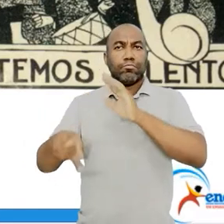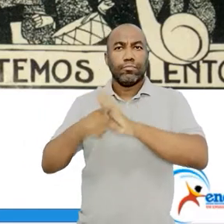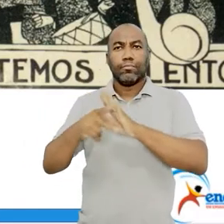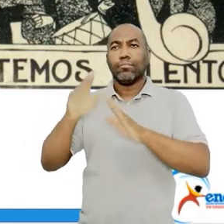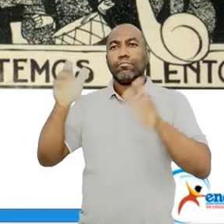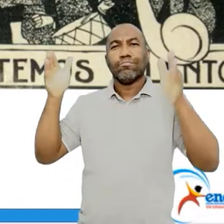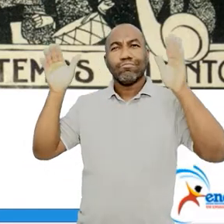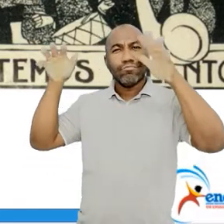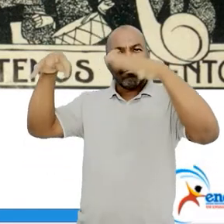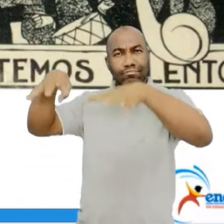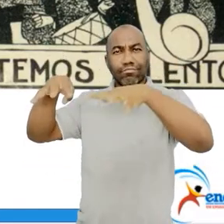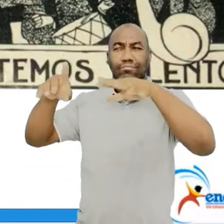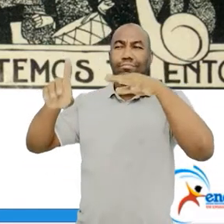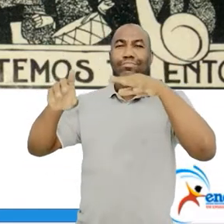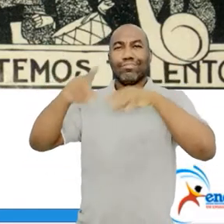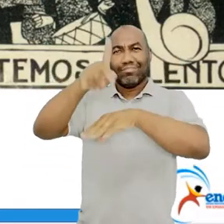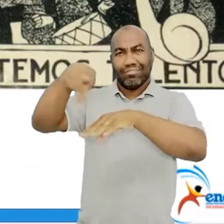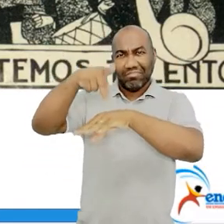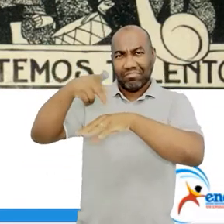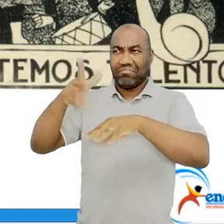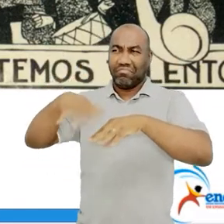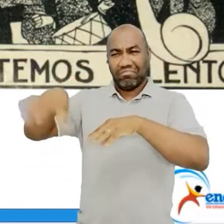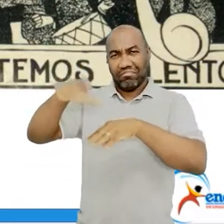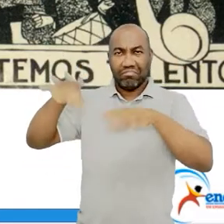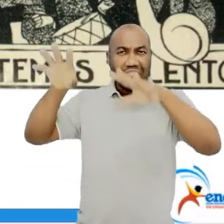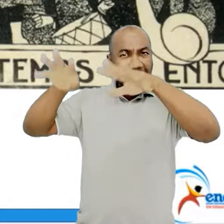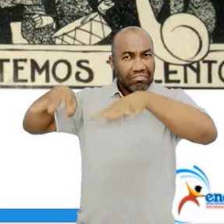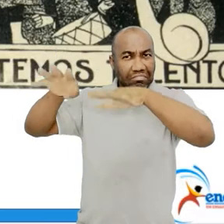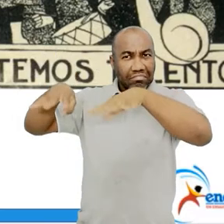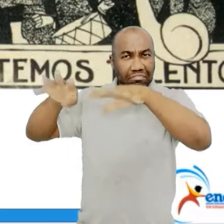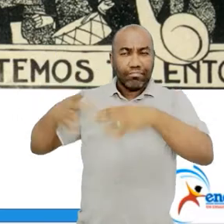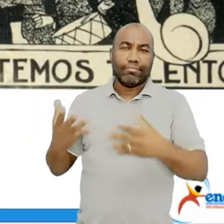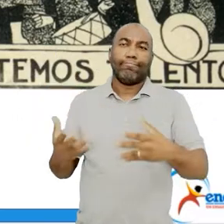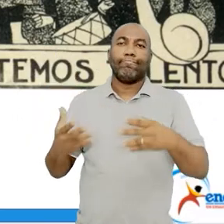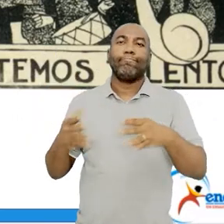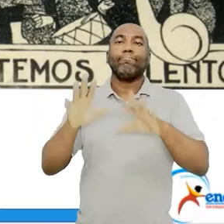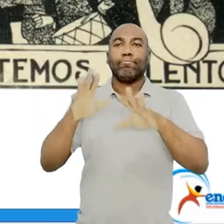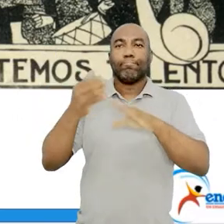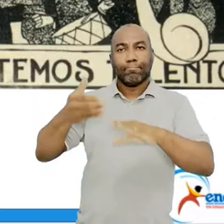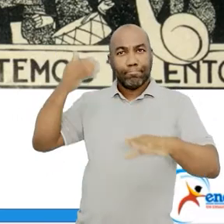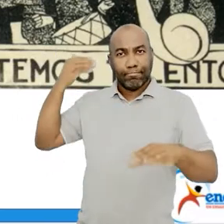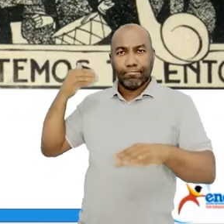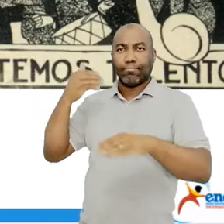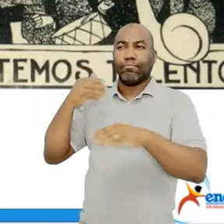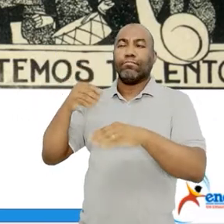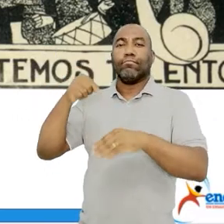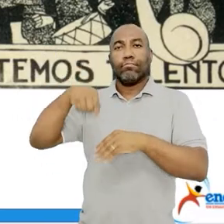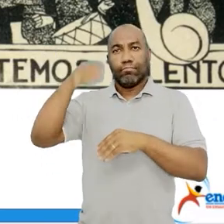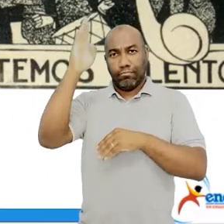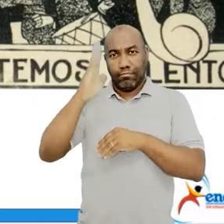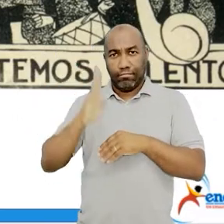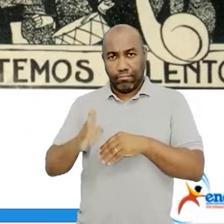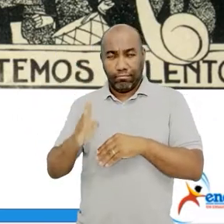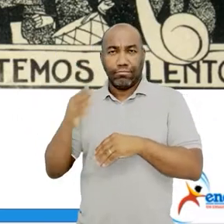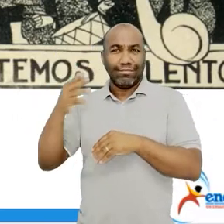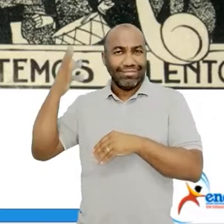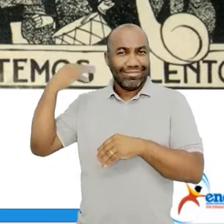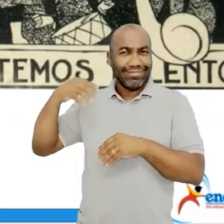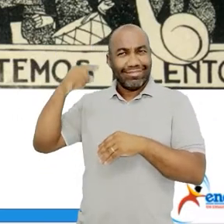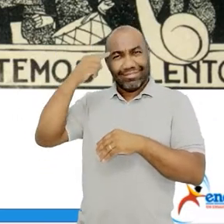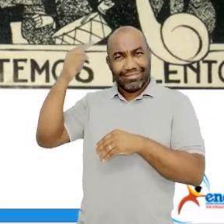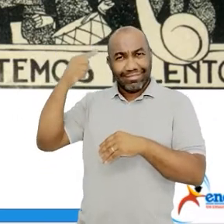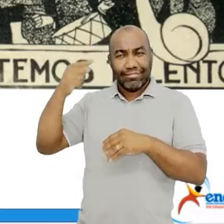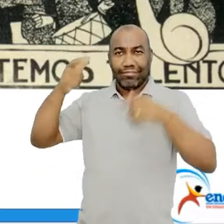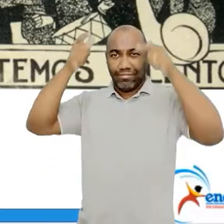uma nação. Os primeiros traços de ufanismo surgem lá no Brasil, colônia, quando a gente tem a vinda da